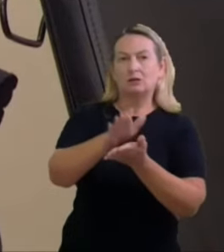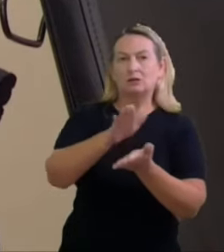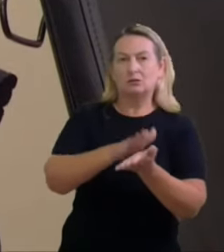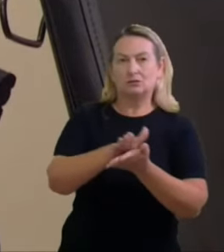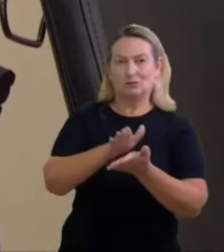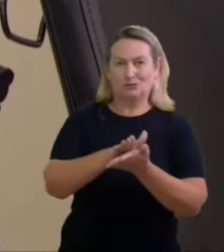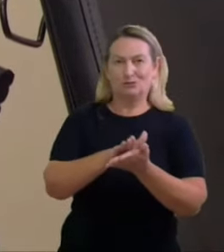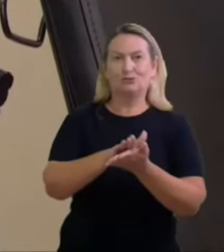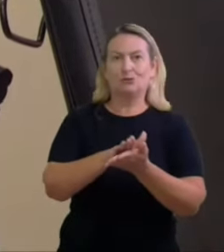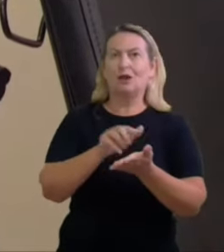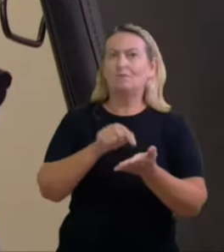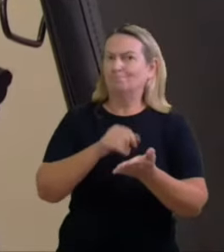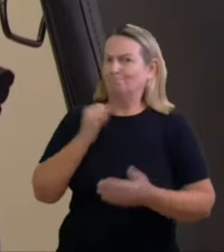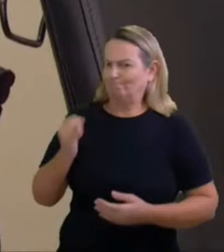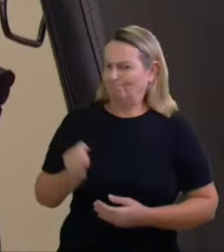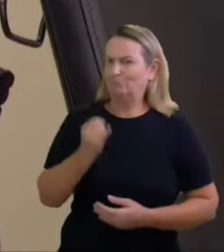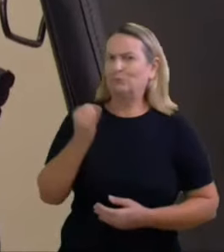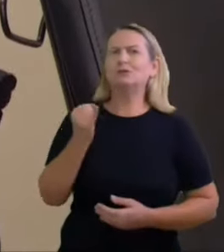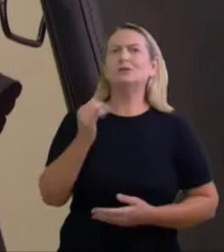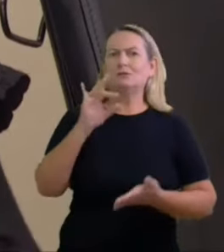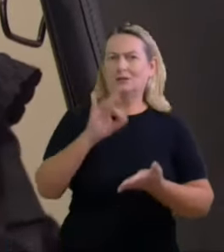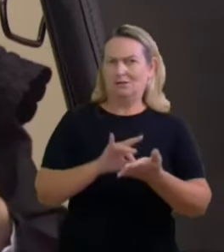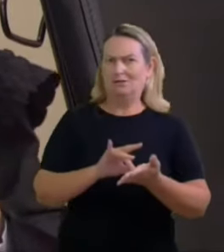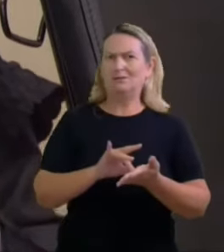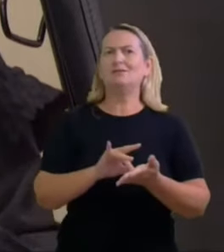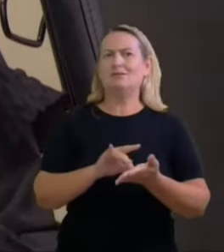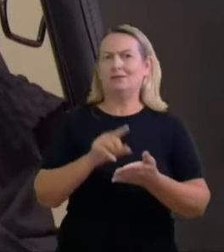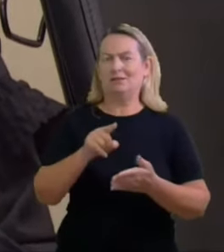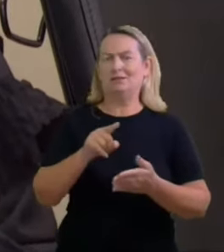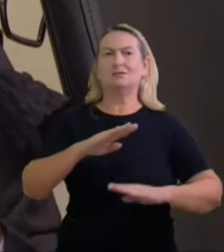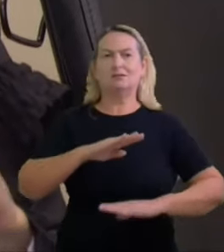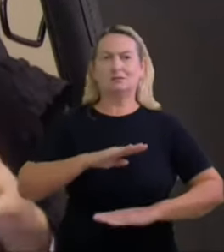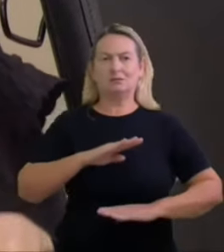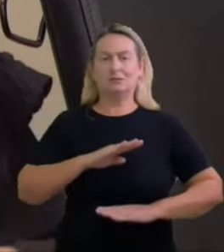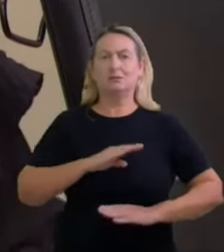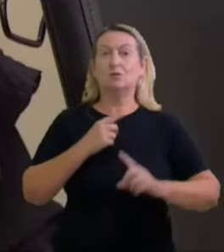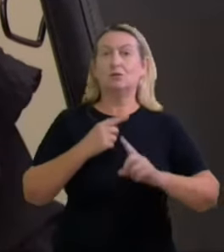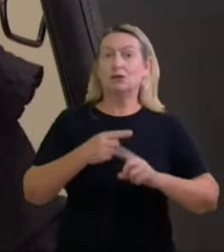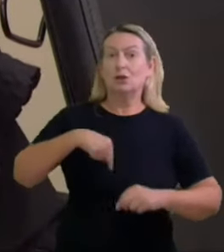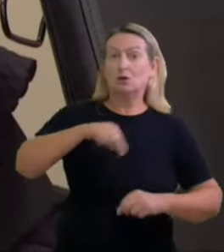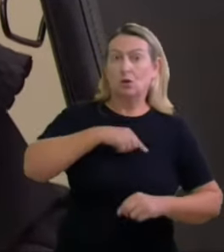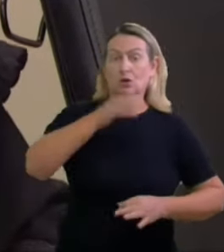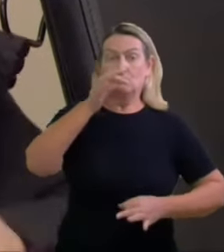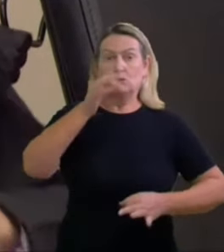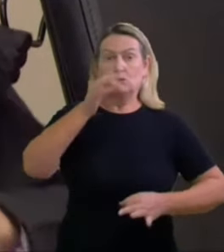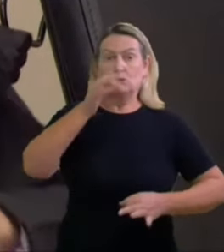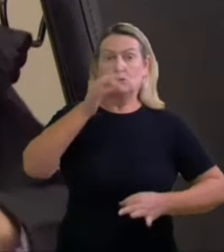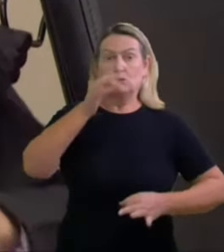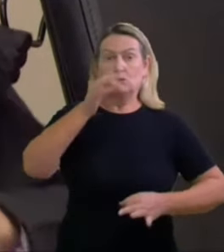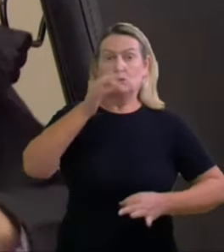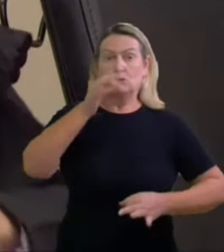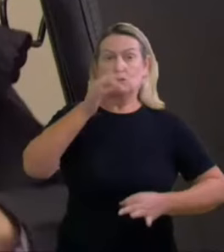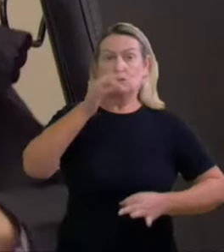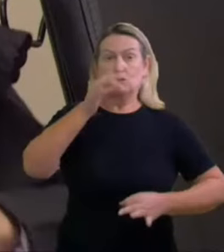relevantíssima né nesse caso porque nós estamos tratando aqui realmente de abuso do poder